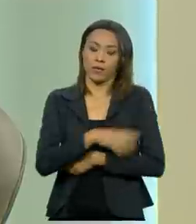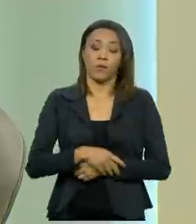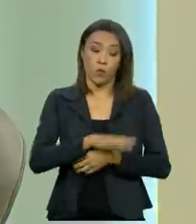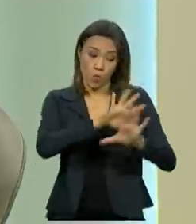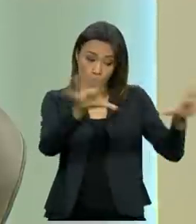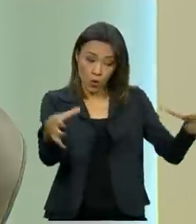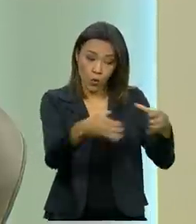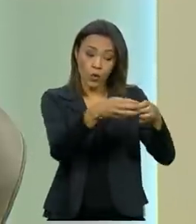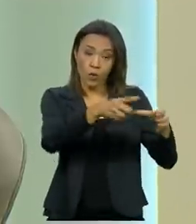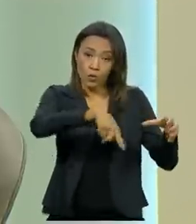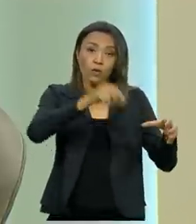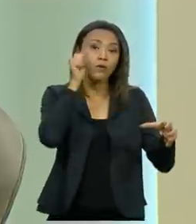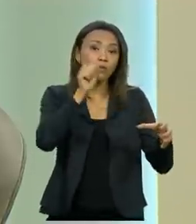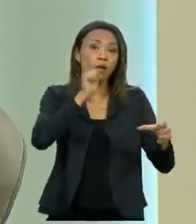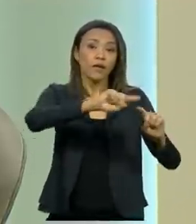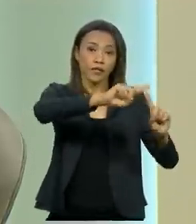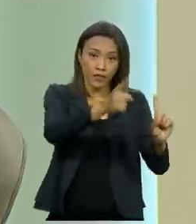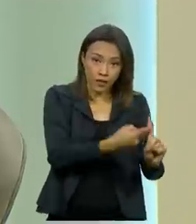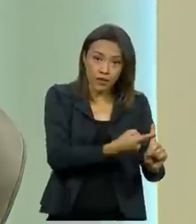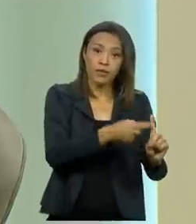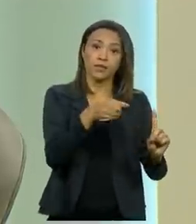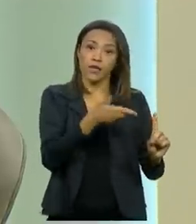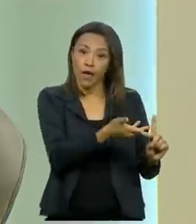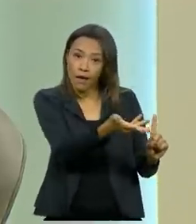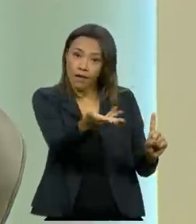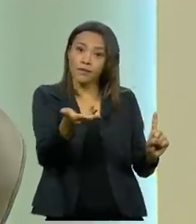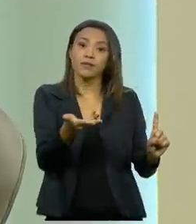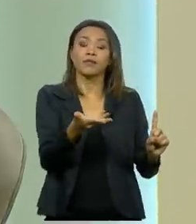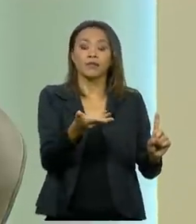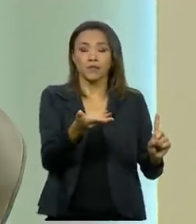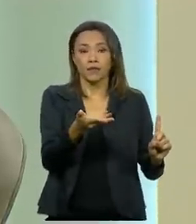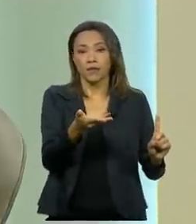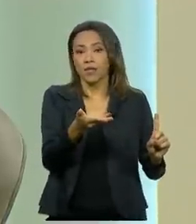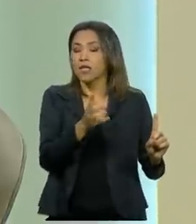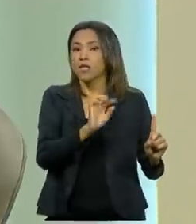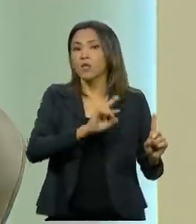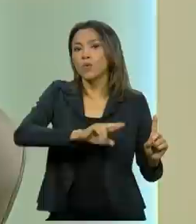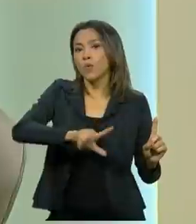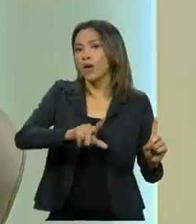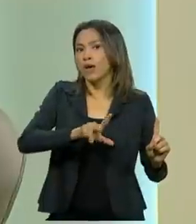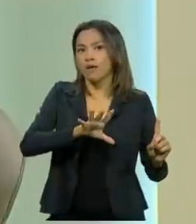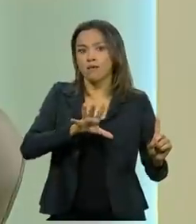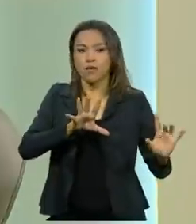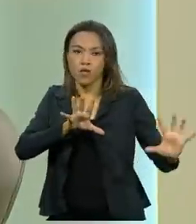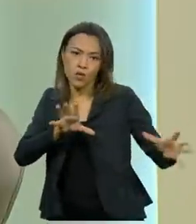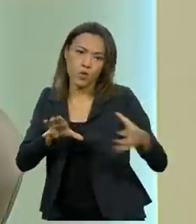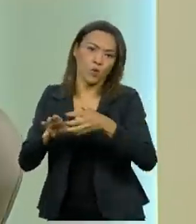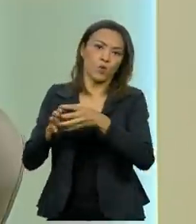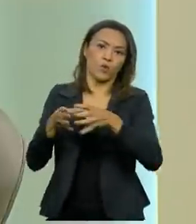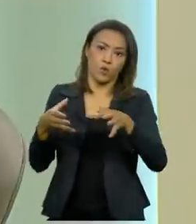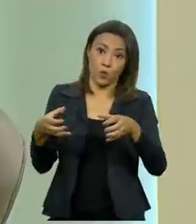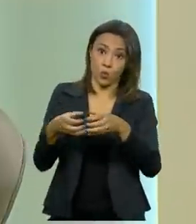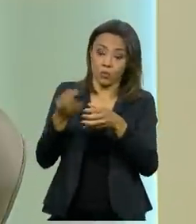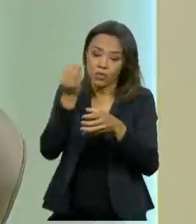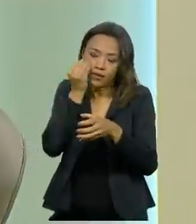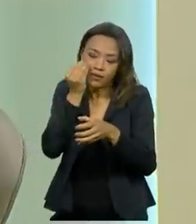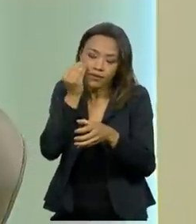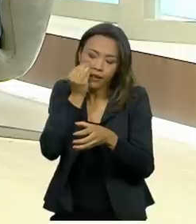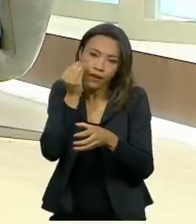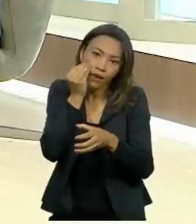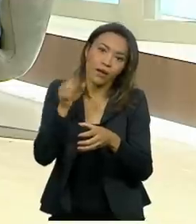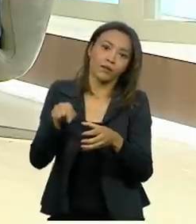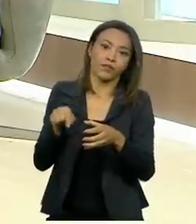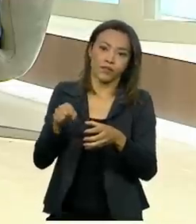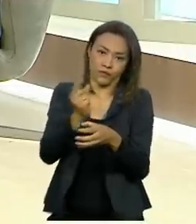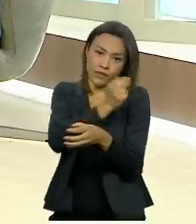De uma maneira geral, as gestantes não são incluídas em grandes ensaios clínicos randomizados.